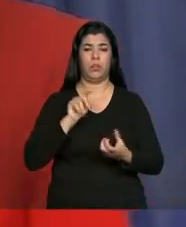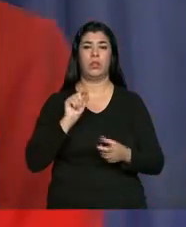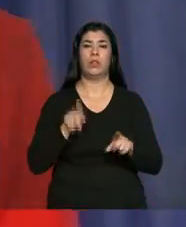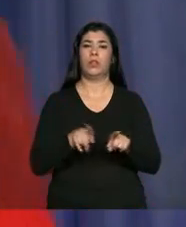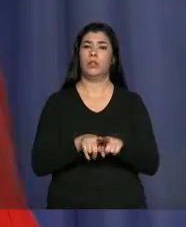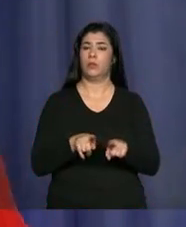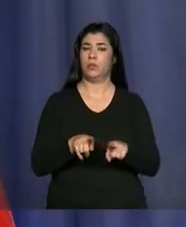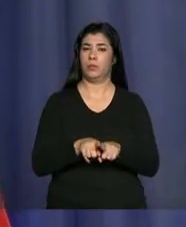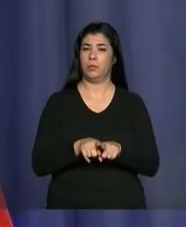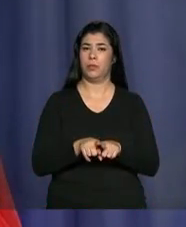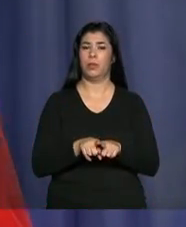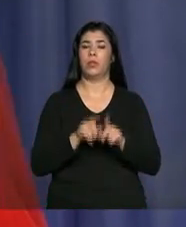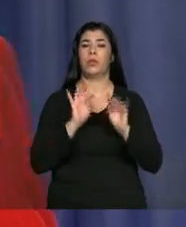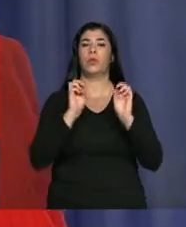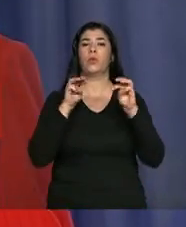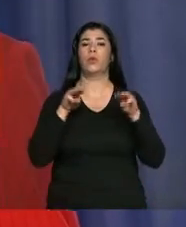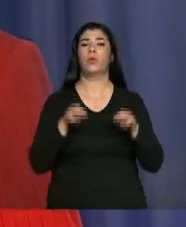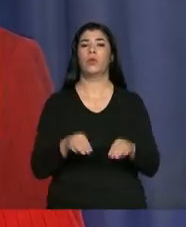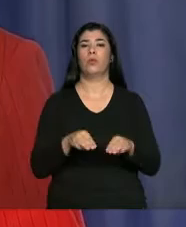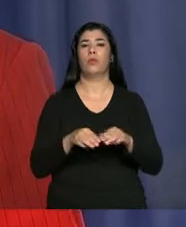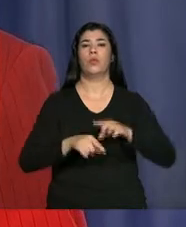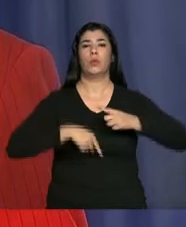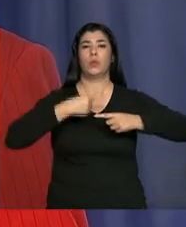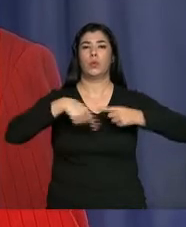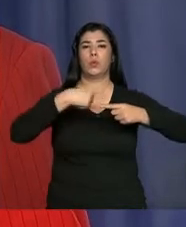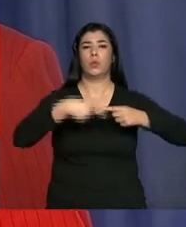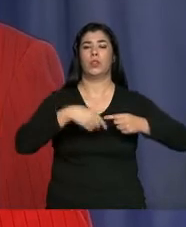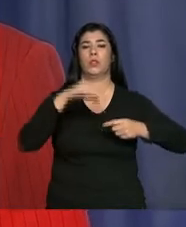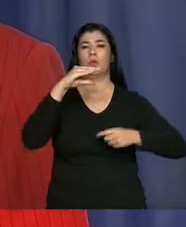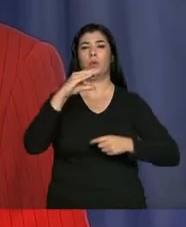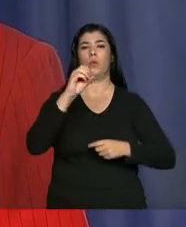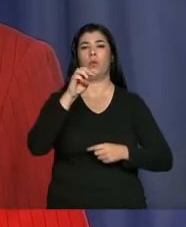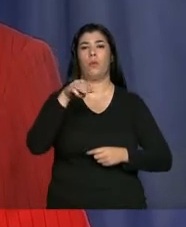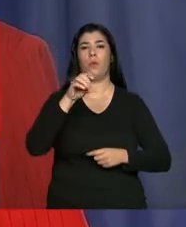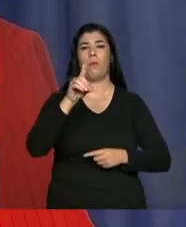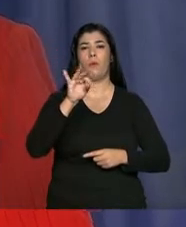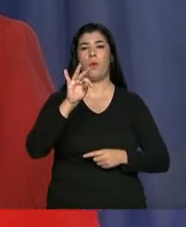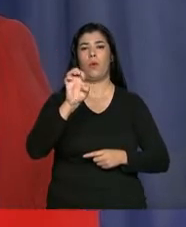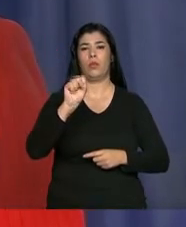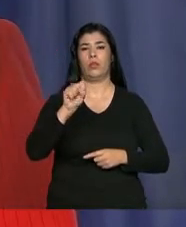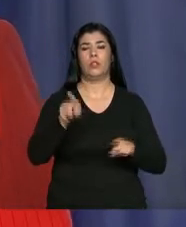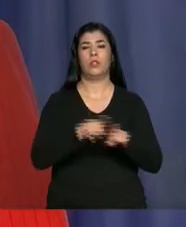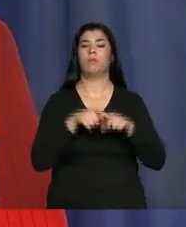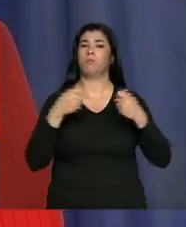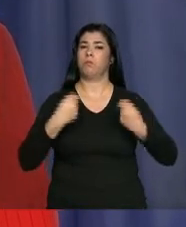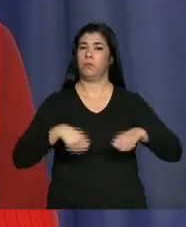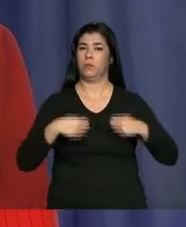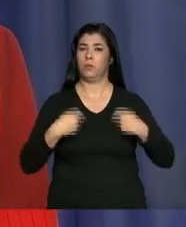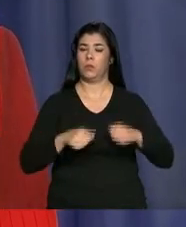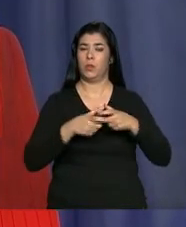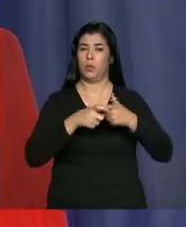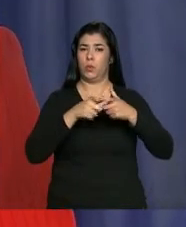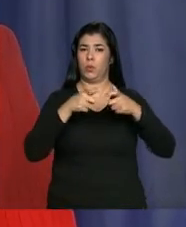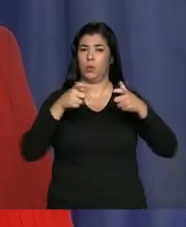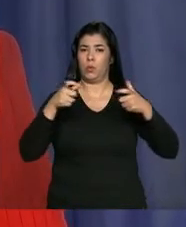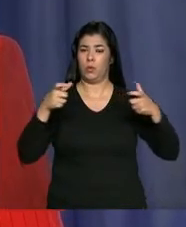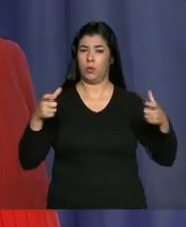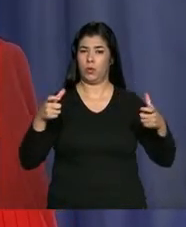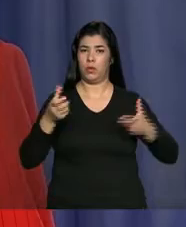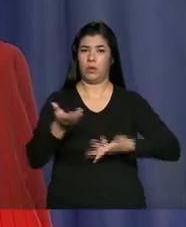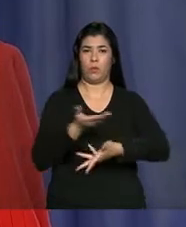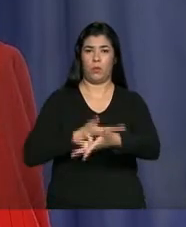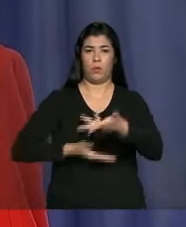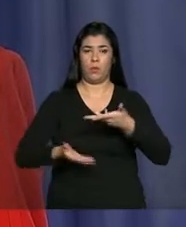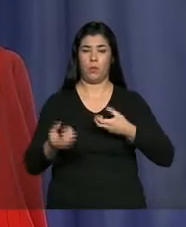há o fim do superciclo das commodities e a necessidade de se ampliar a